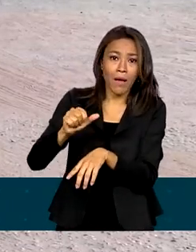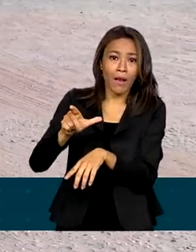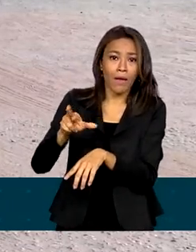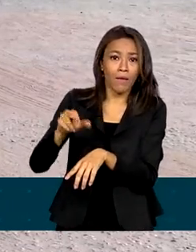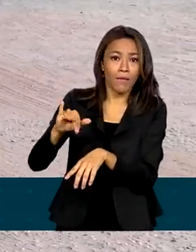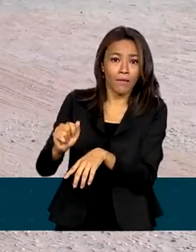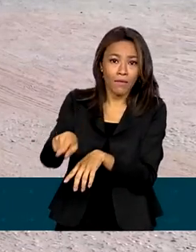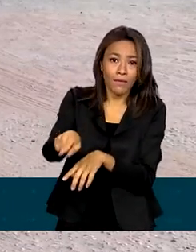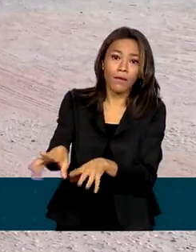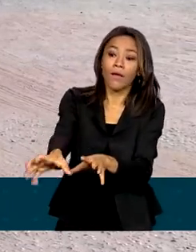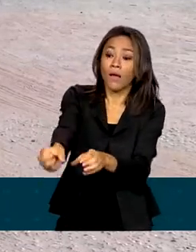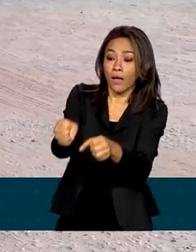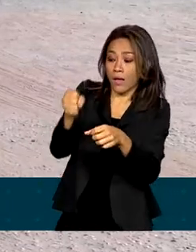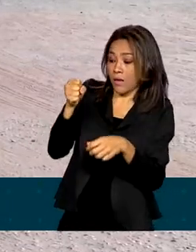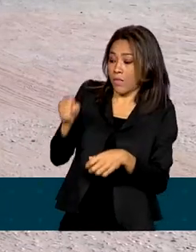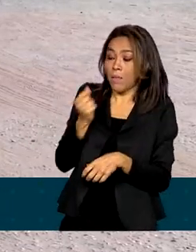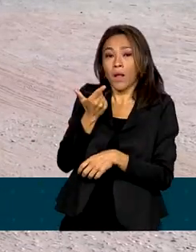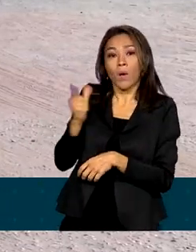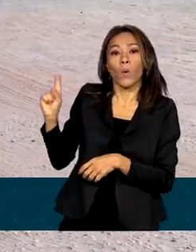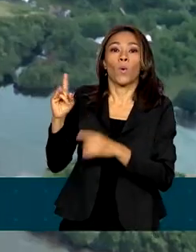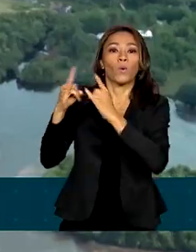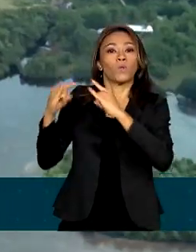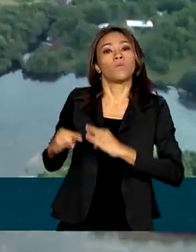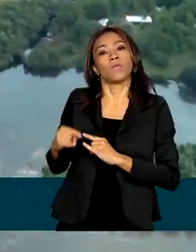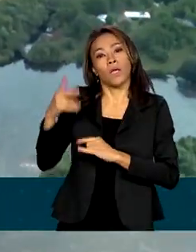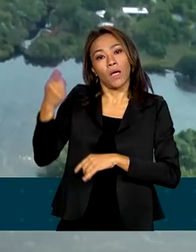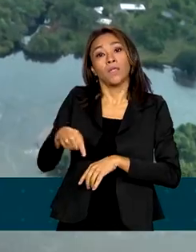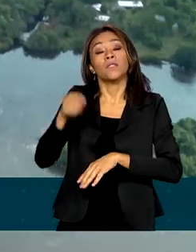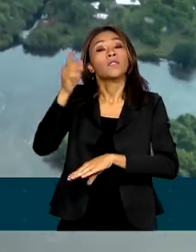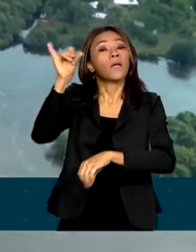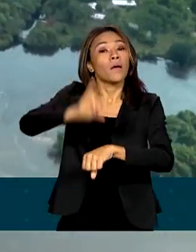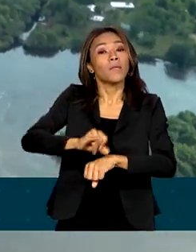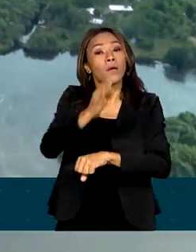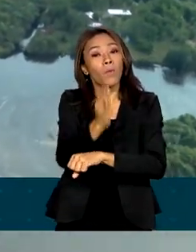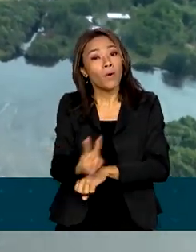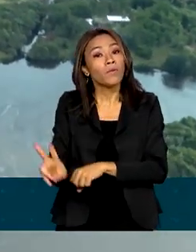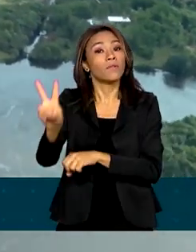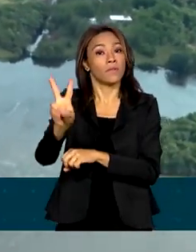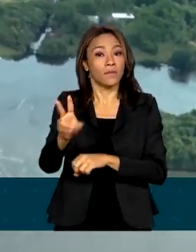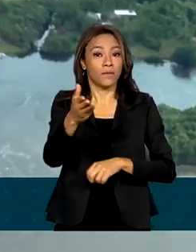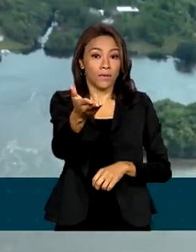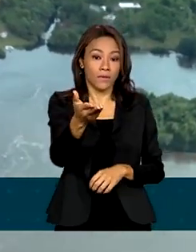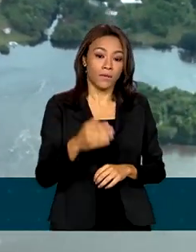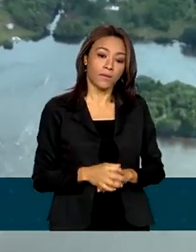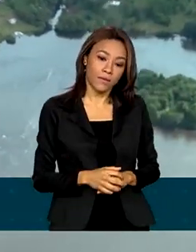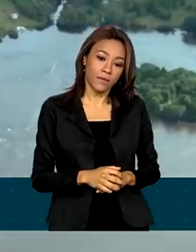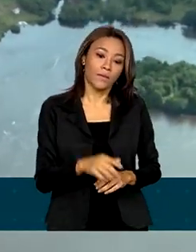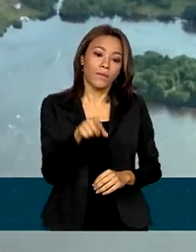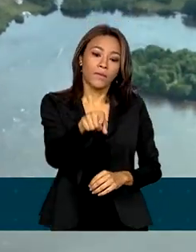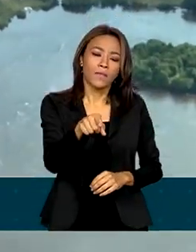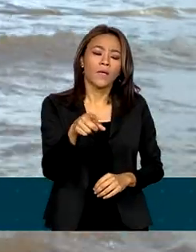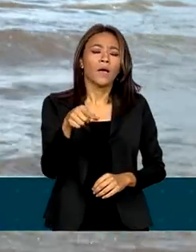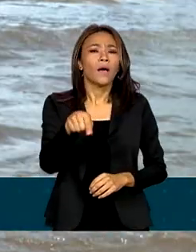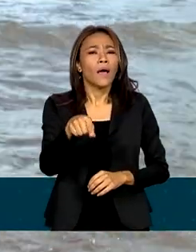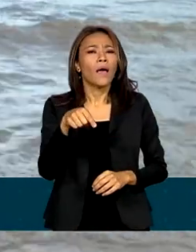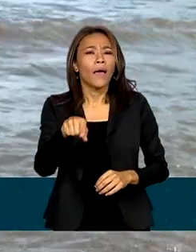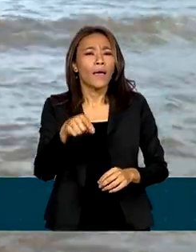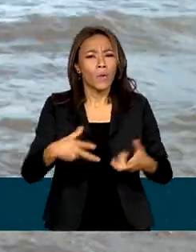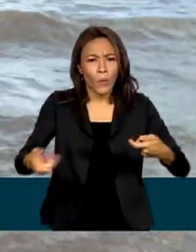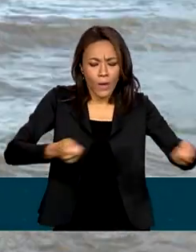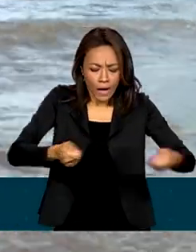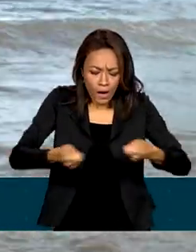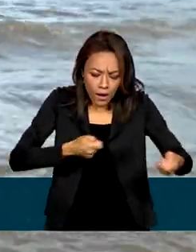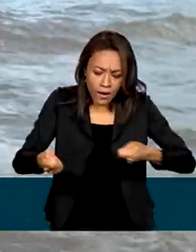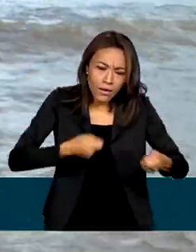são encaminhados para outros hospitais de Boa Vista. O garimpe legal é considerado o principal responsável pelo avanço das